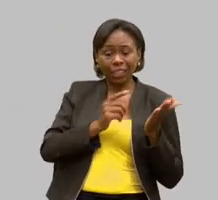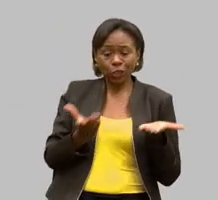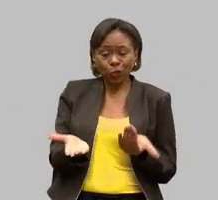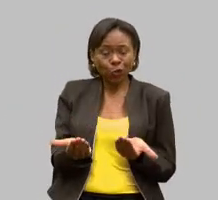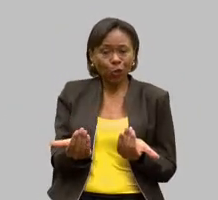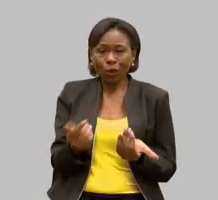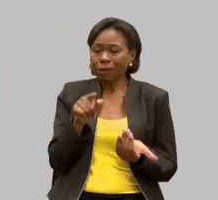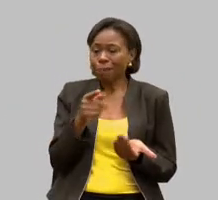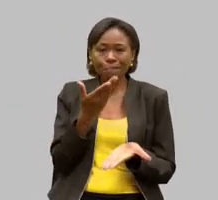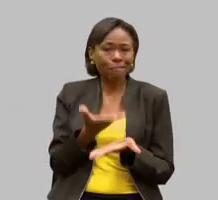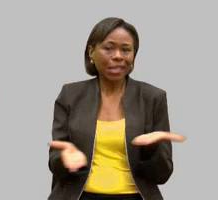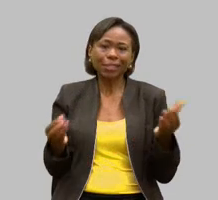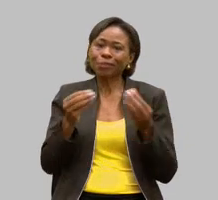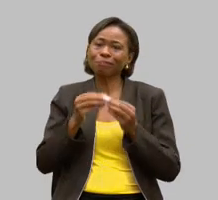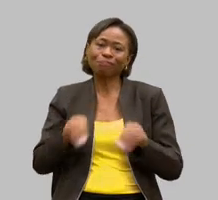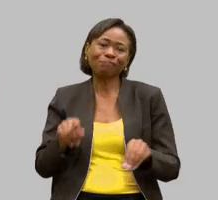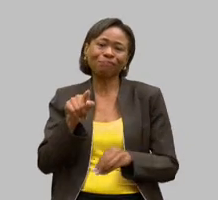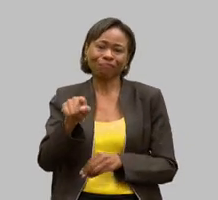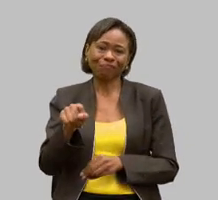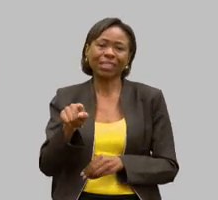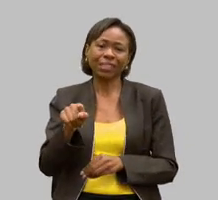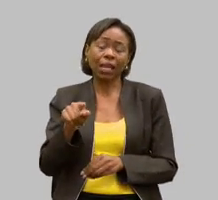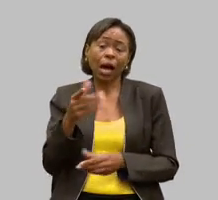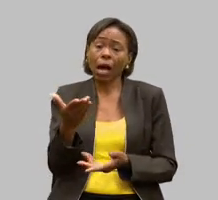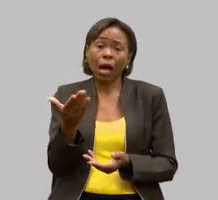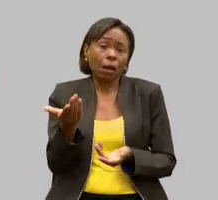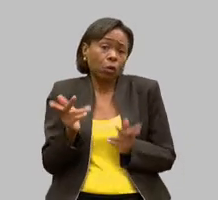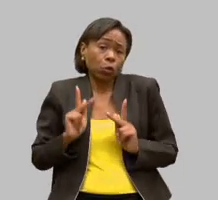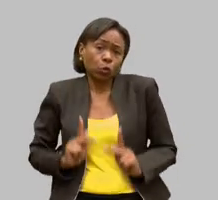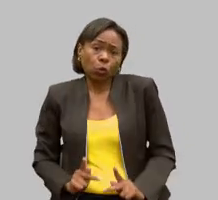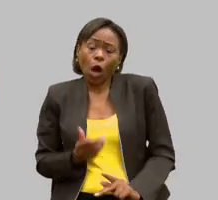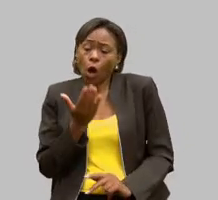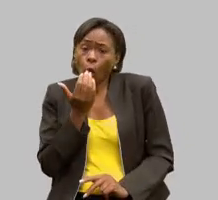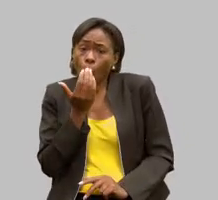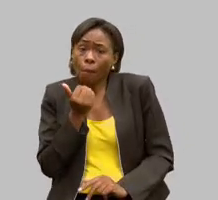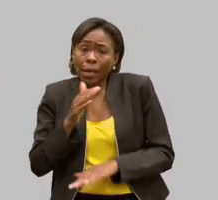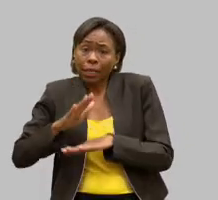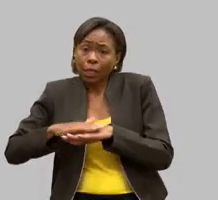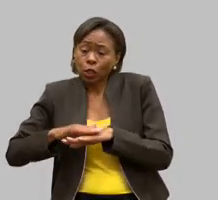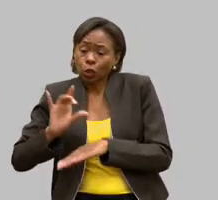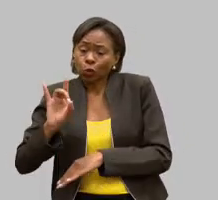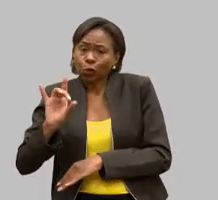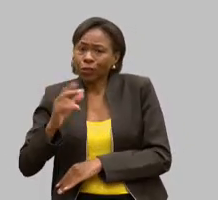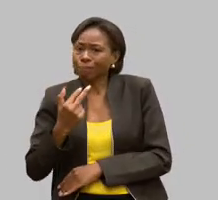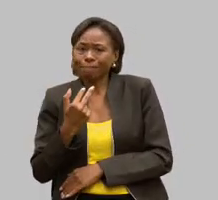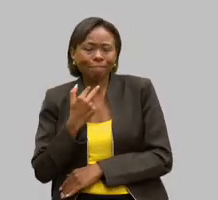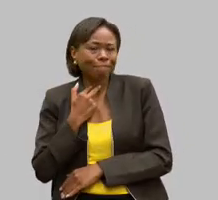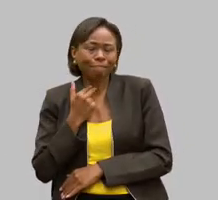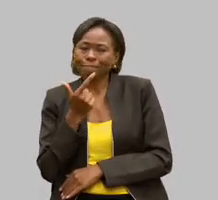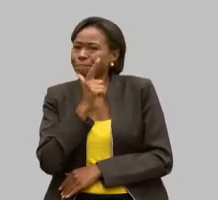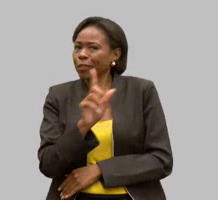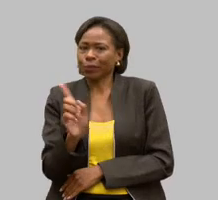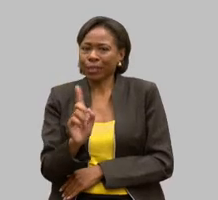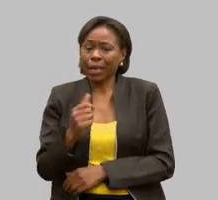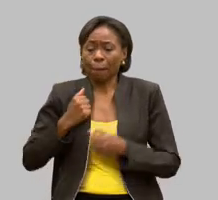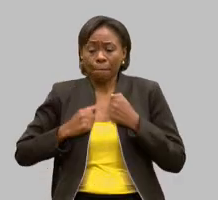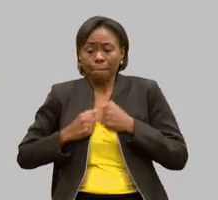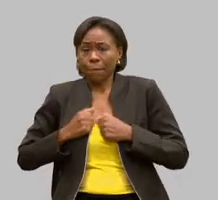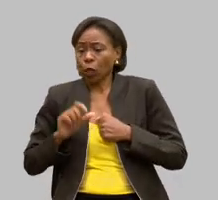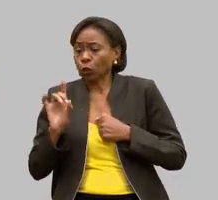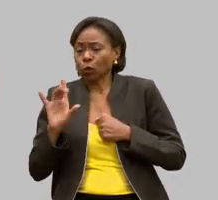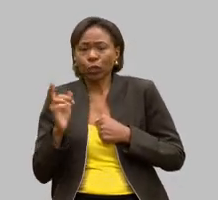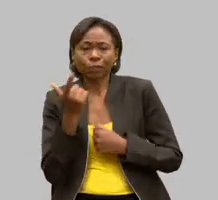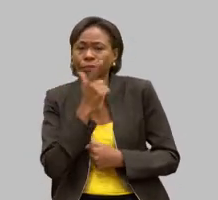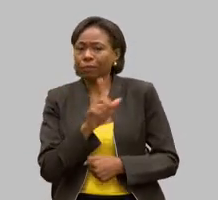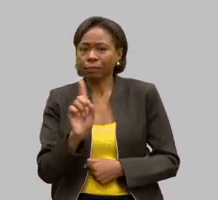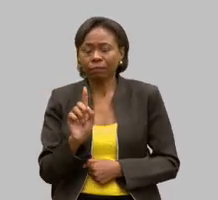você trabalhar com uma pessoa que não consegue comer sozinha não consegue tomar banho sozinha e as pessoas têm uma expectativa que essa pessoa vá para o